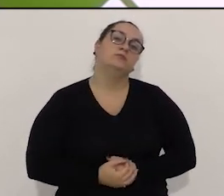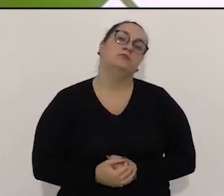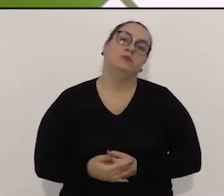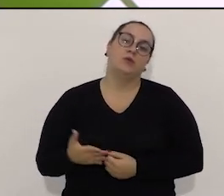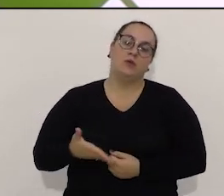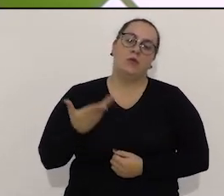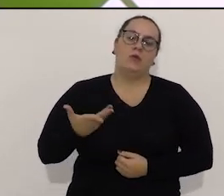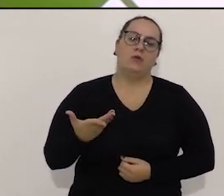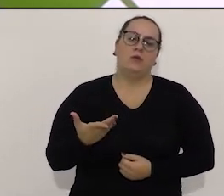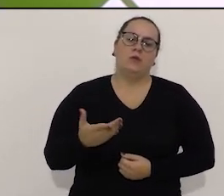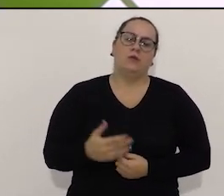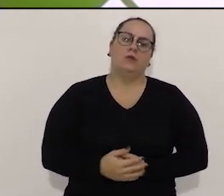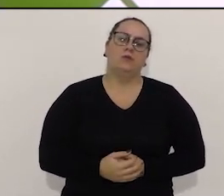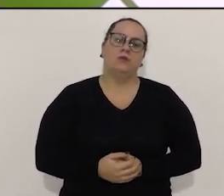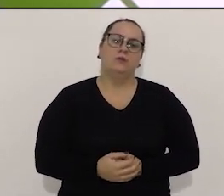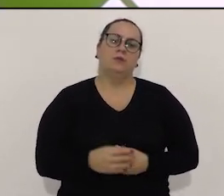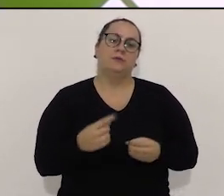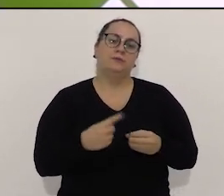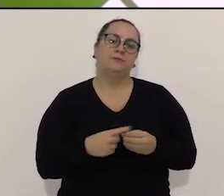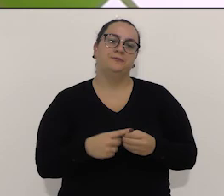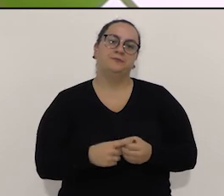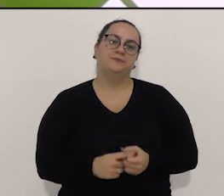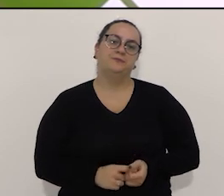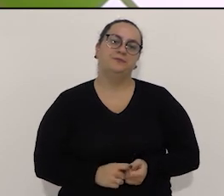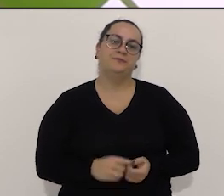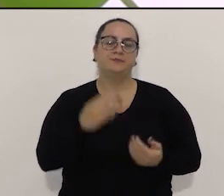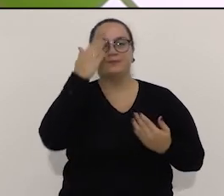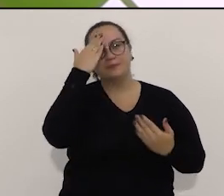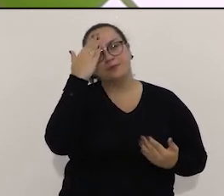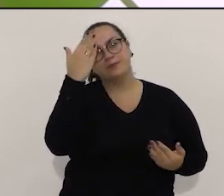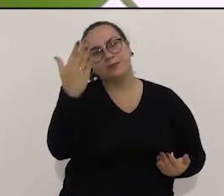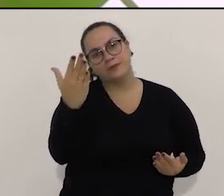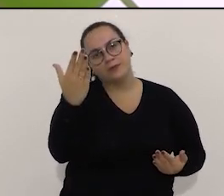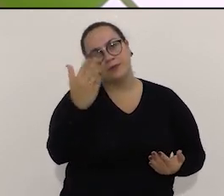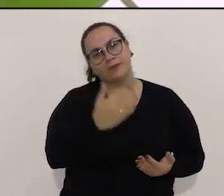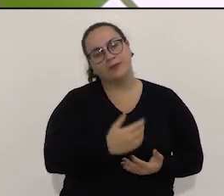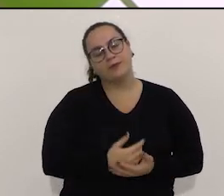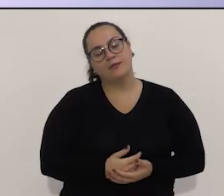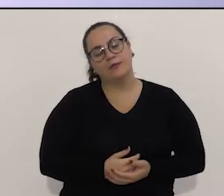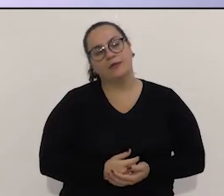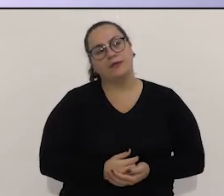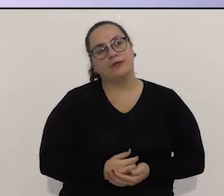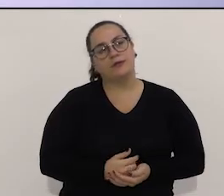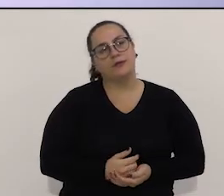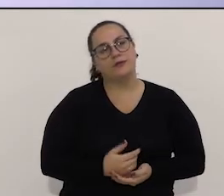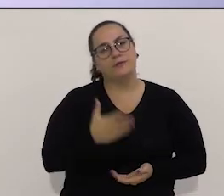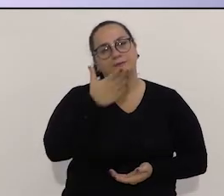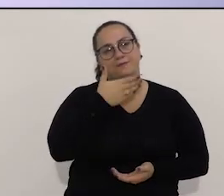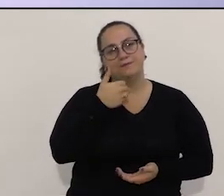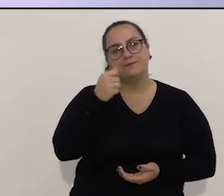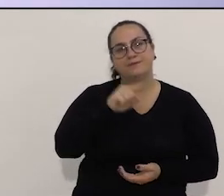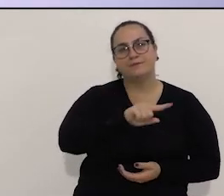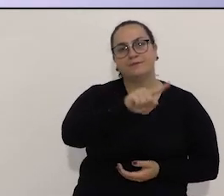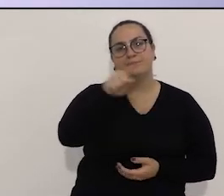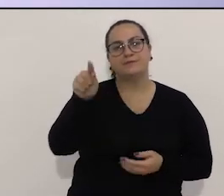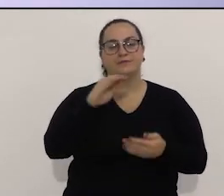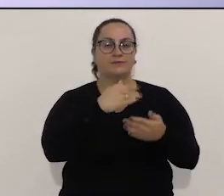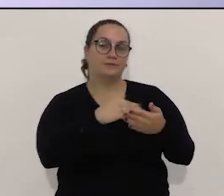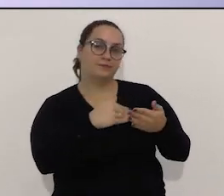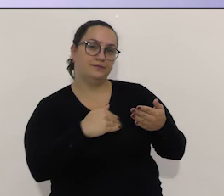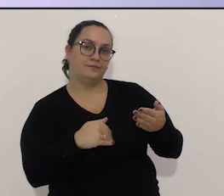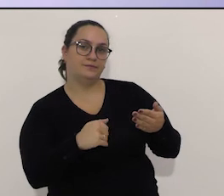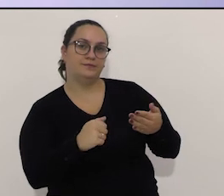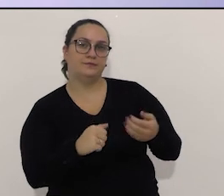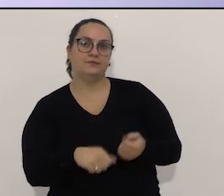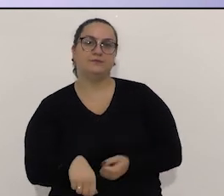que está posto nesse nosso debate da cidade. Muito obrigado, candidato. Muito bem. Você acompanhou, então, você